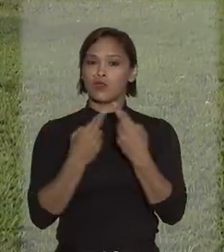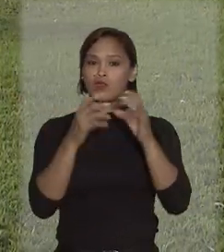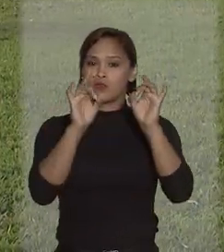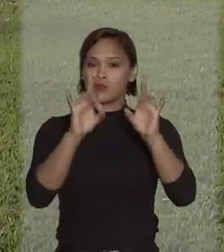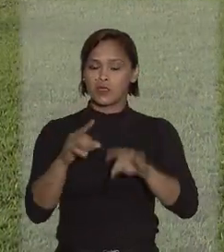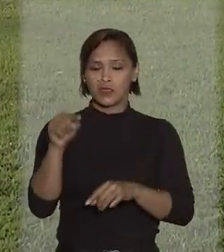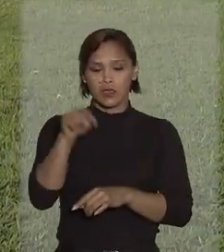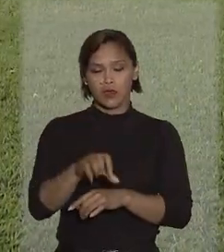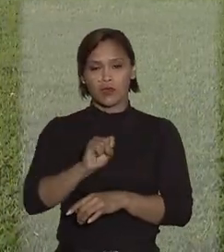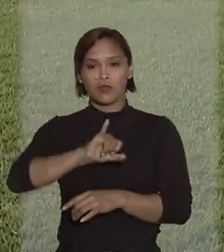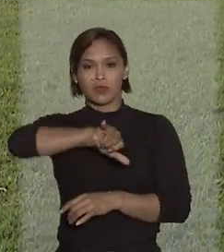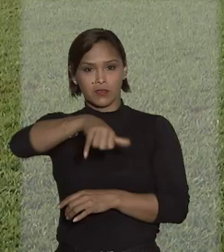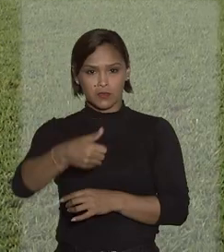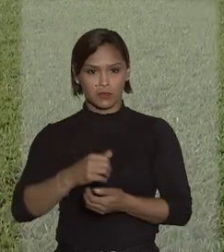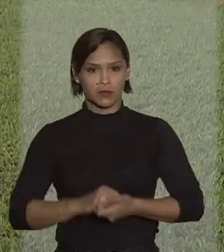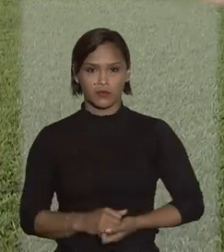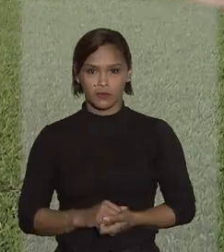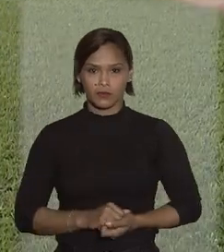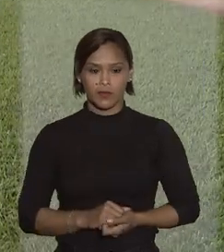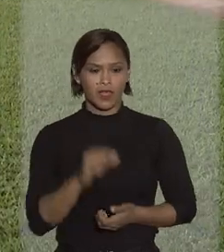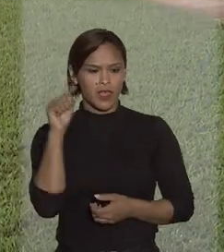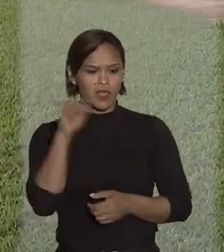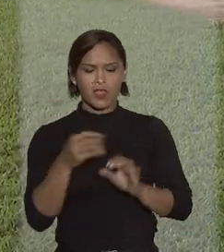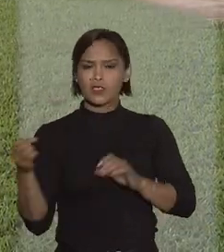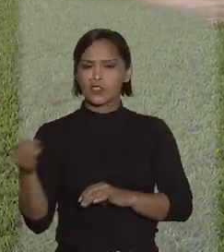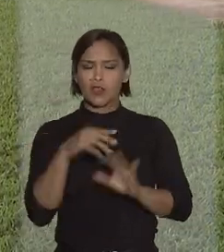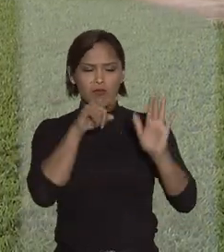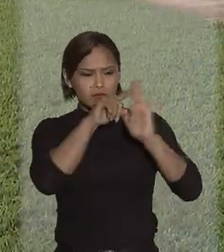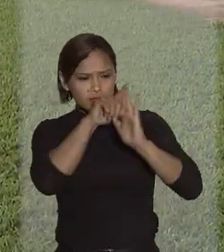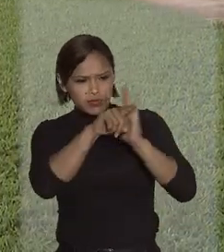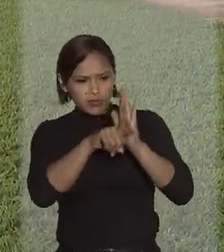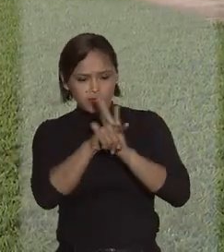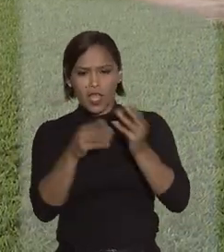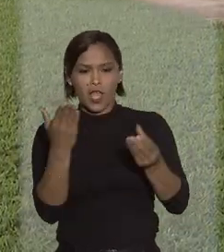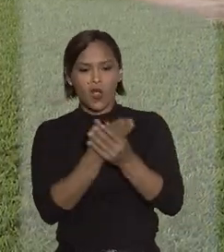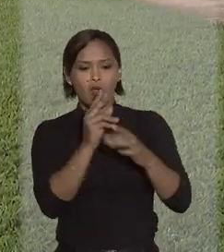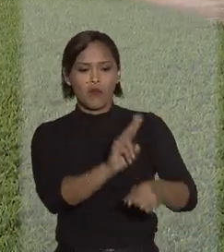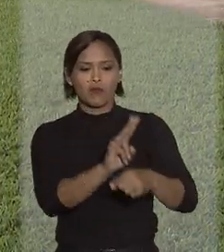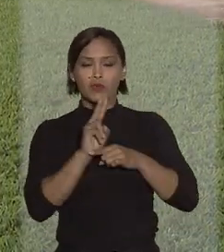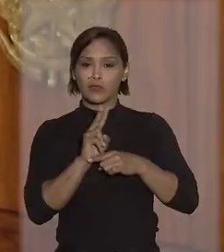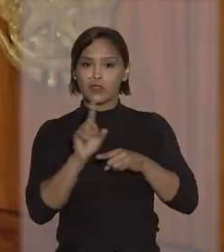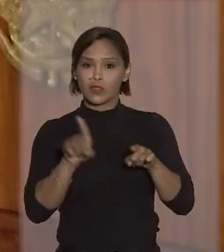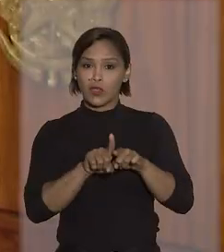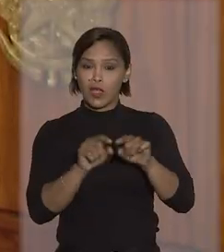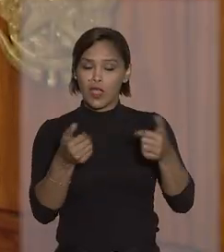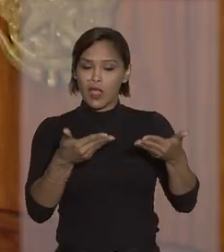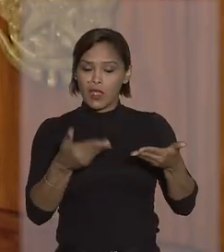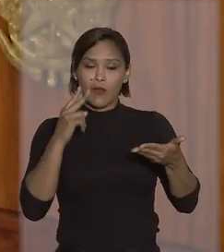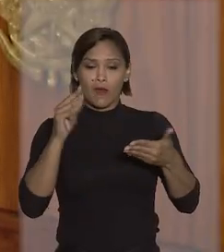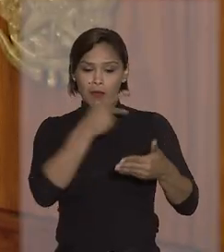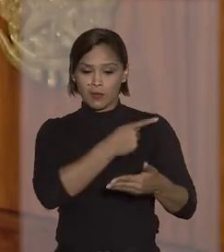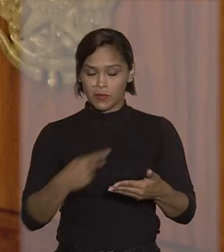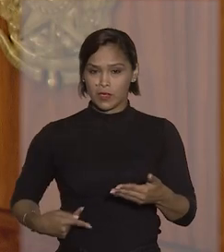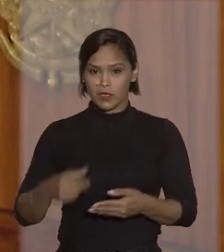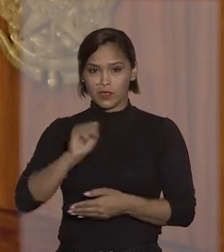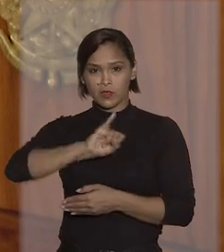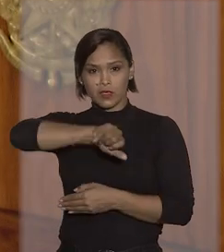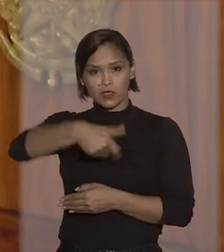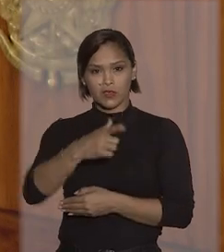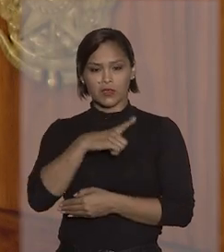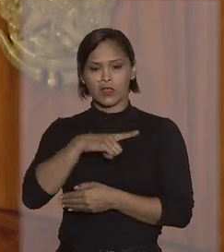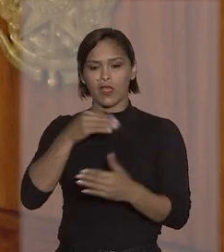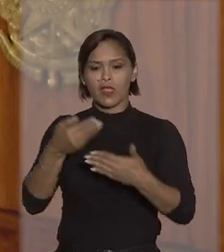no Superior Tribunal de Justiça. Nesta nova análise das tutelas provisórias, nas quais a presidência do STJ